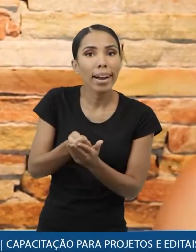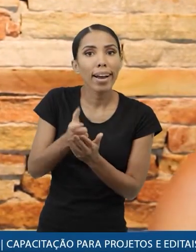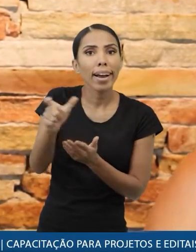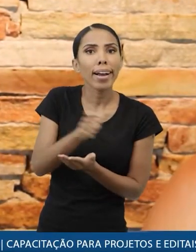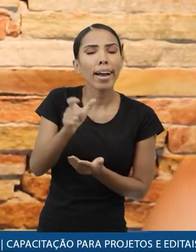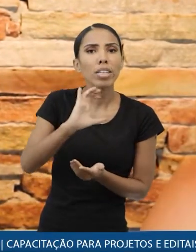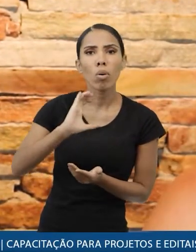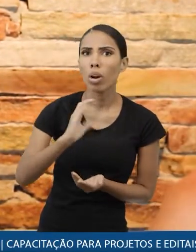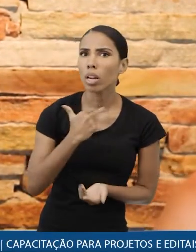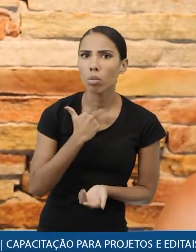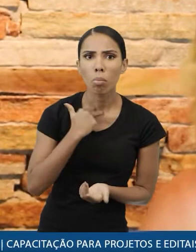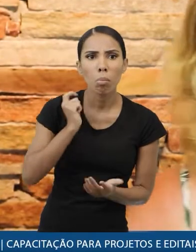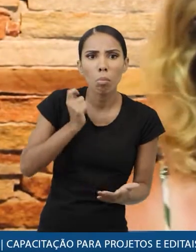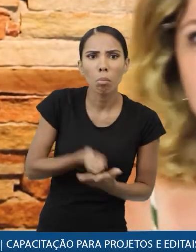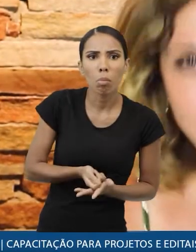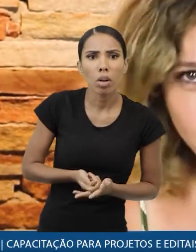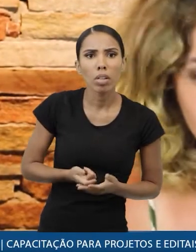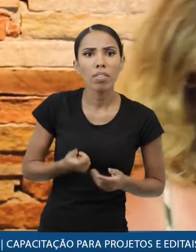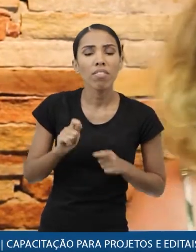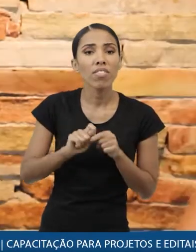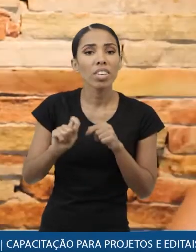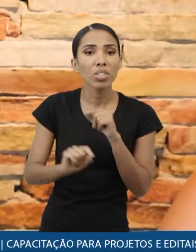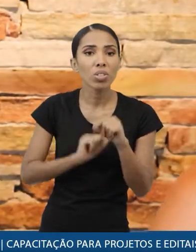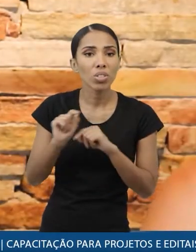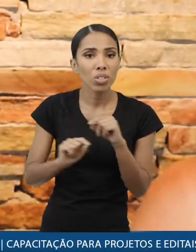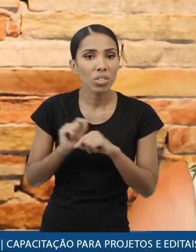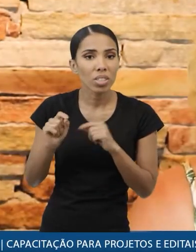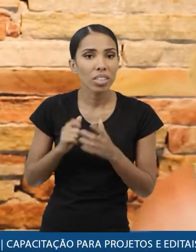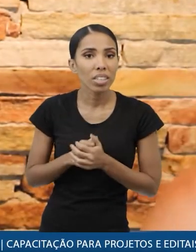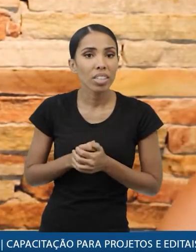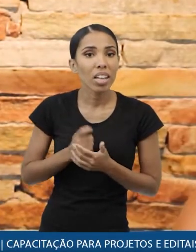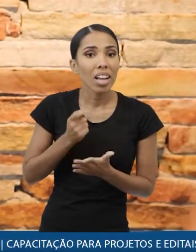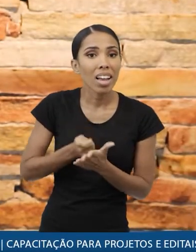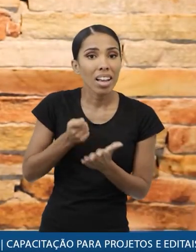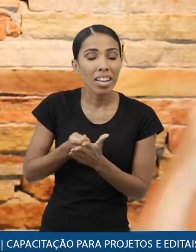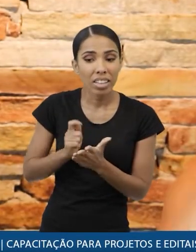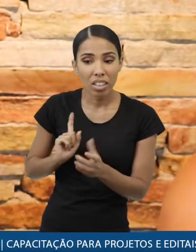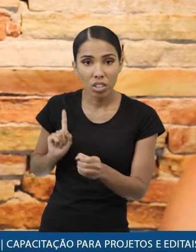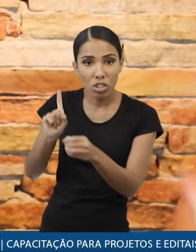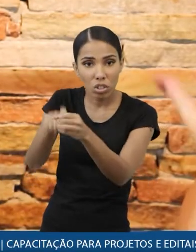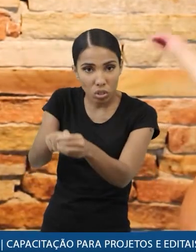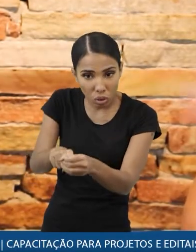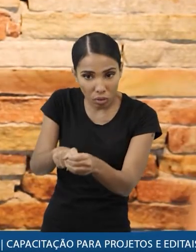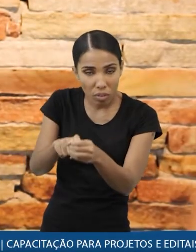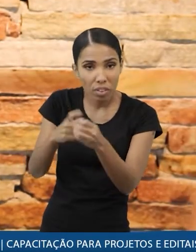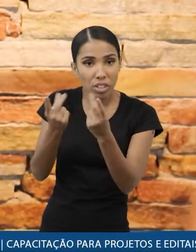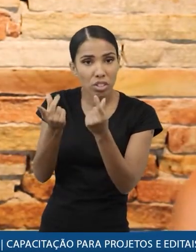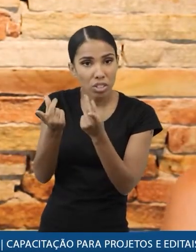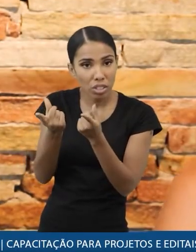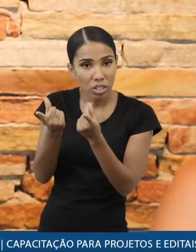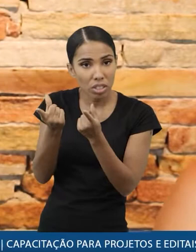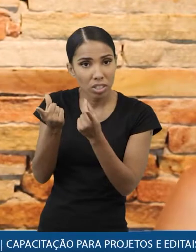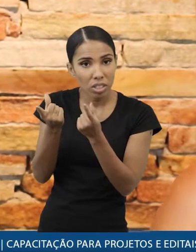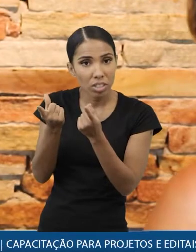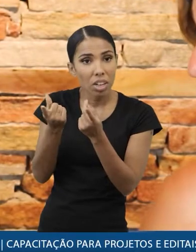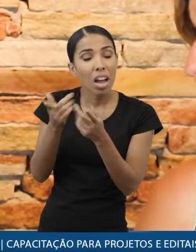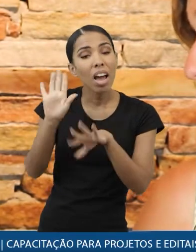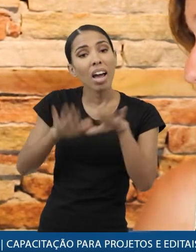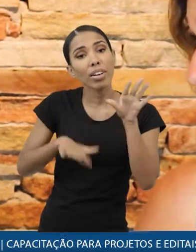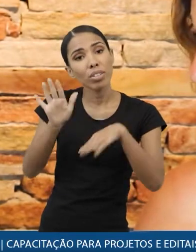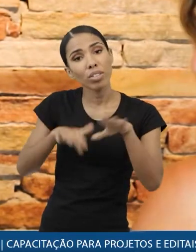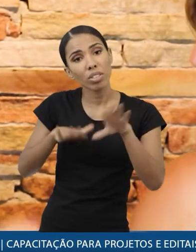crédito e aí o que você faz quando você faz um problema como esse? você muitas vezes é obrigado a devolver dinheiro para a conta e às vezes o